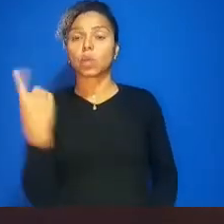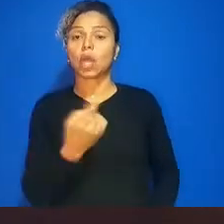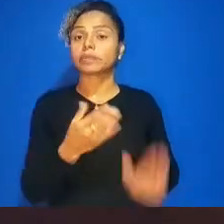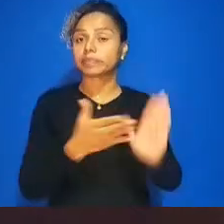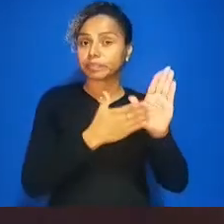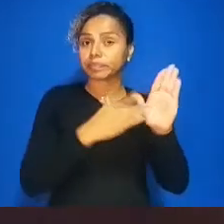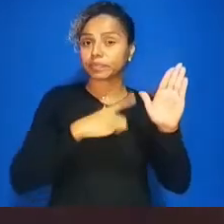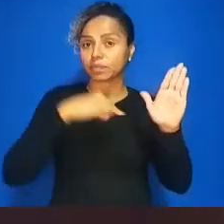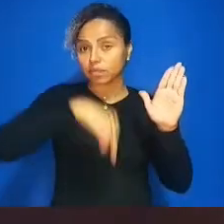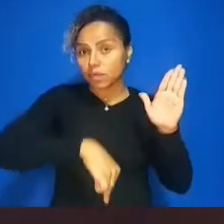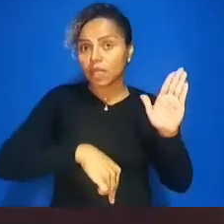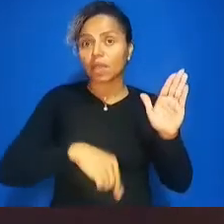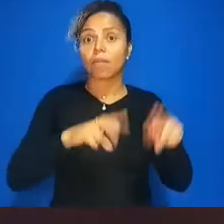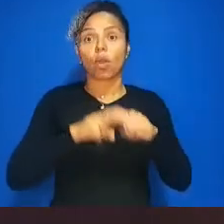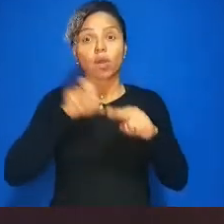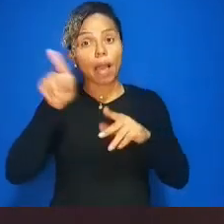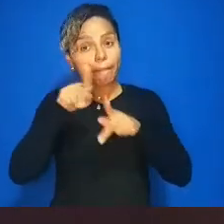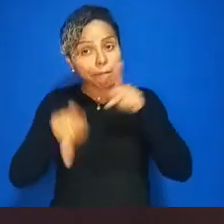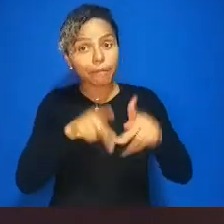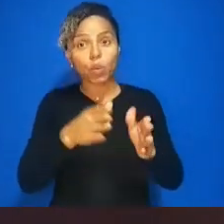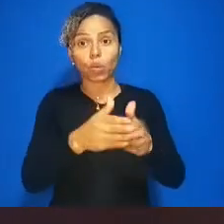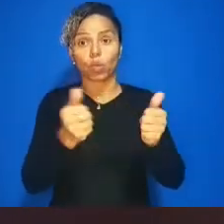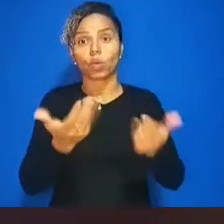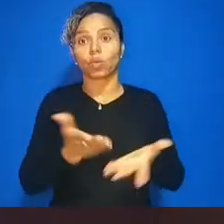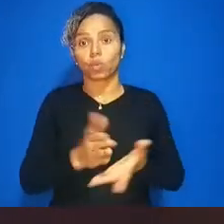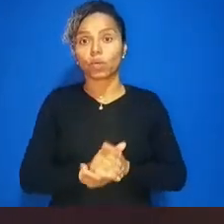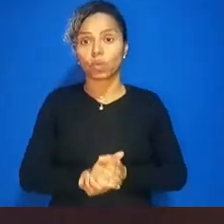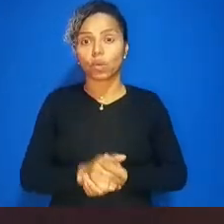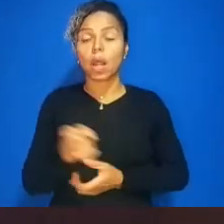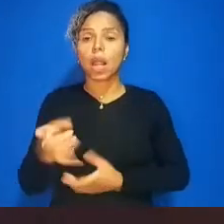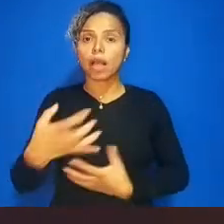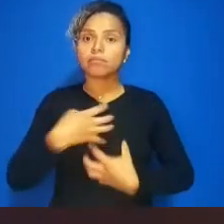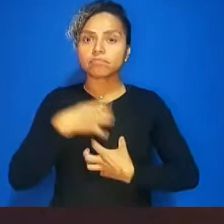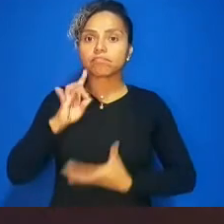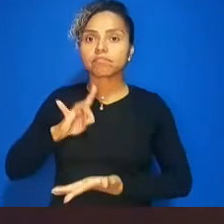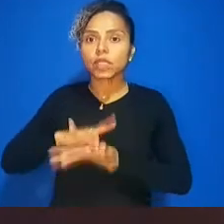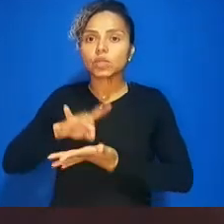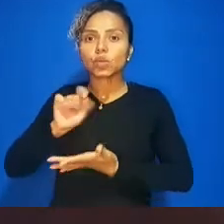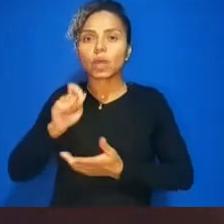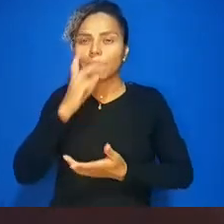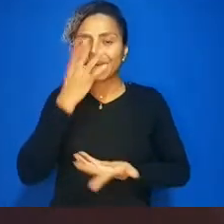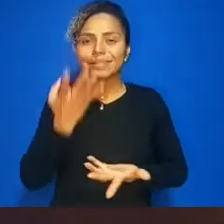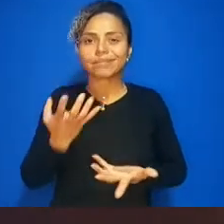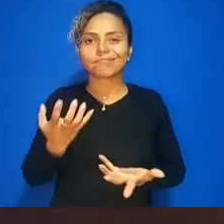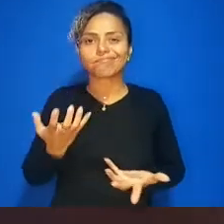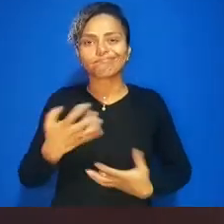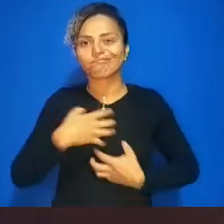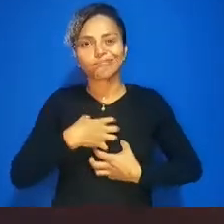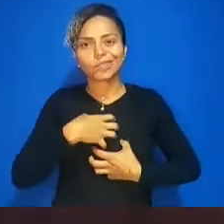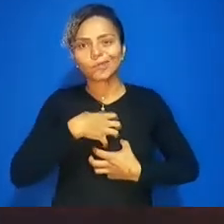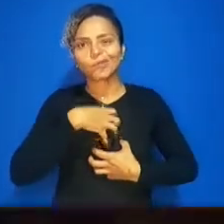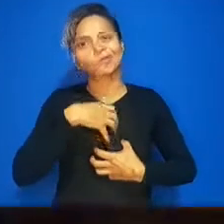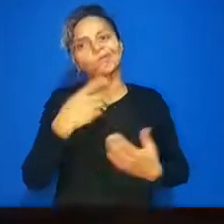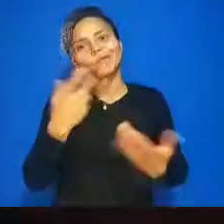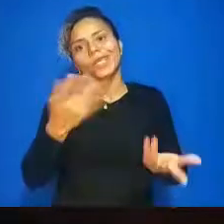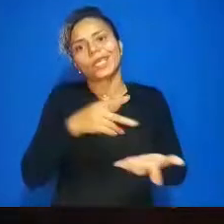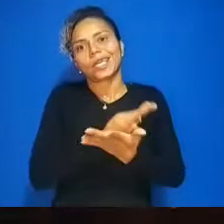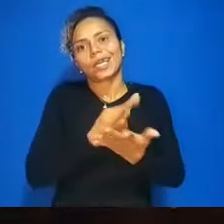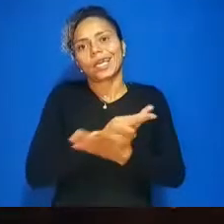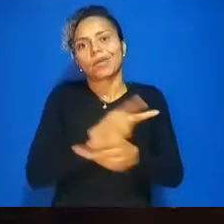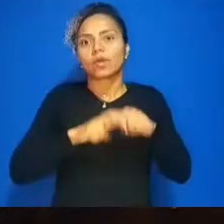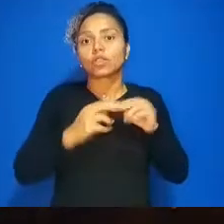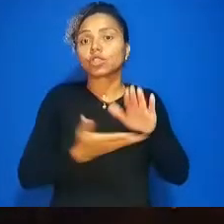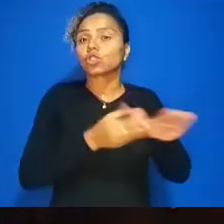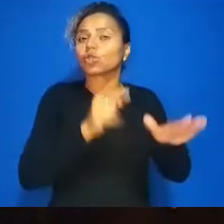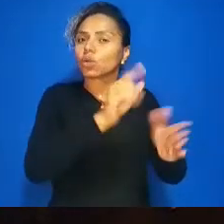pedido da população que se sentiu até coagida com a retirada dessa companhia representação encontra